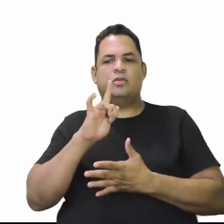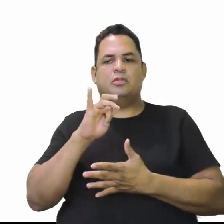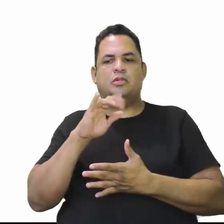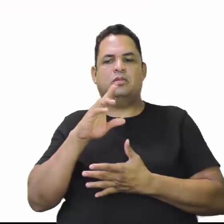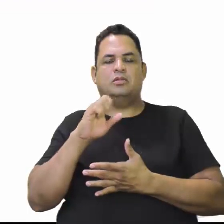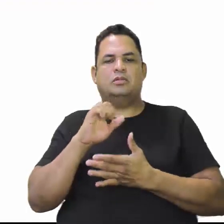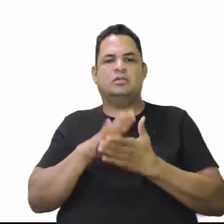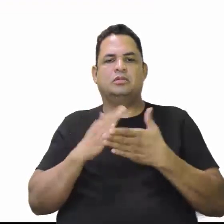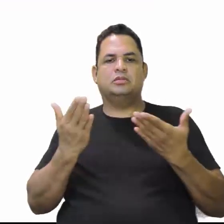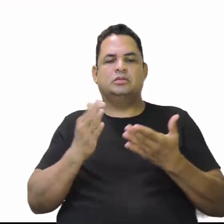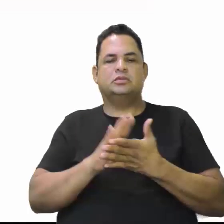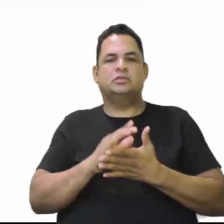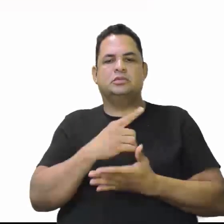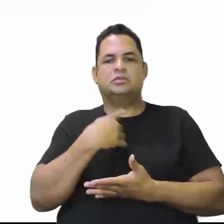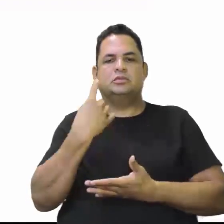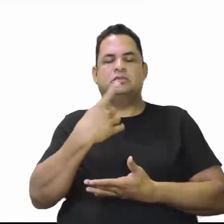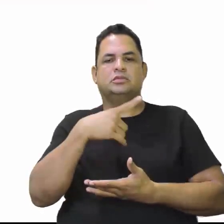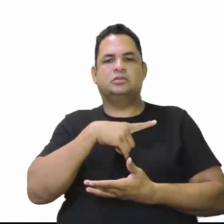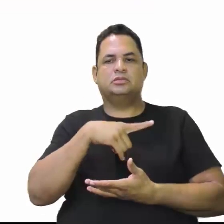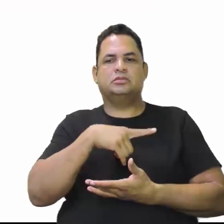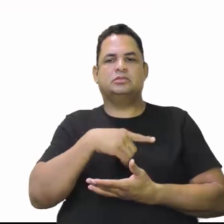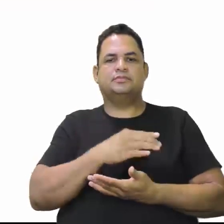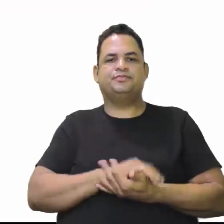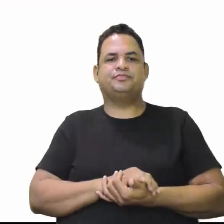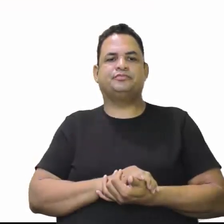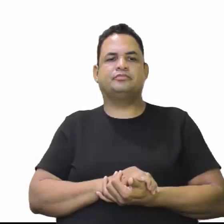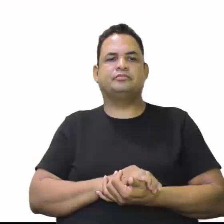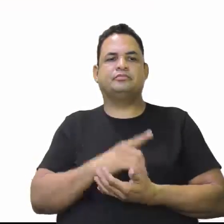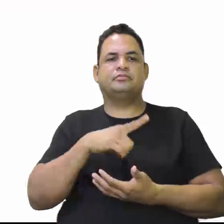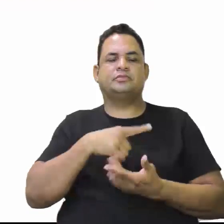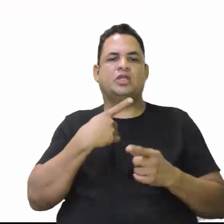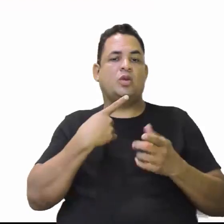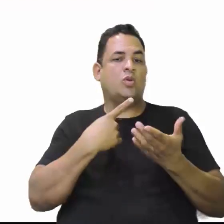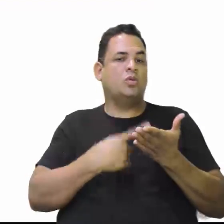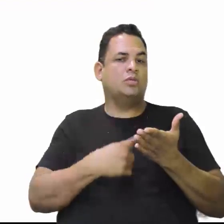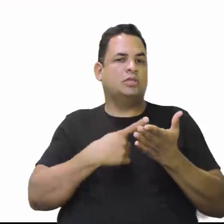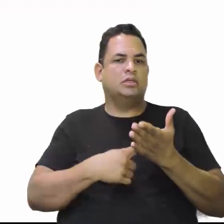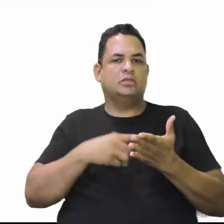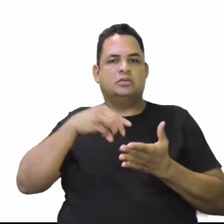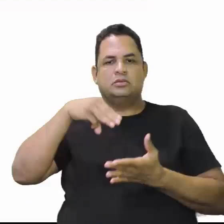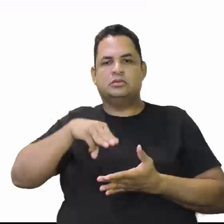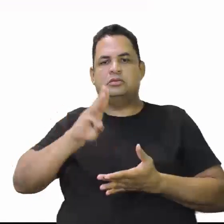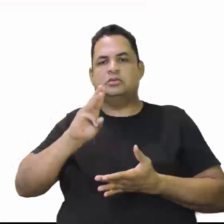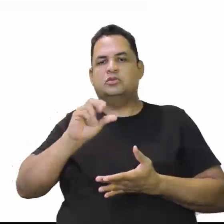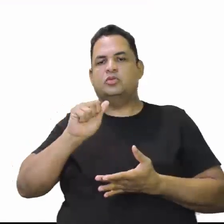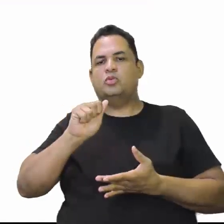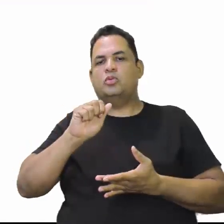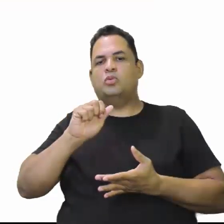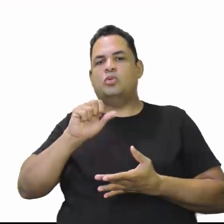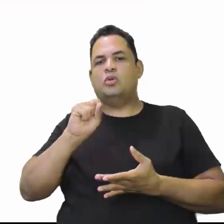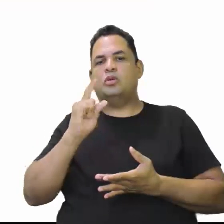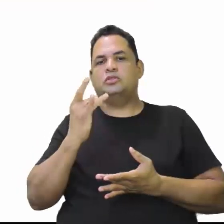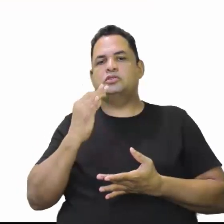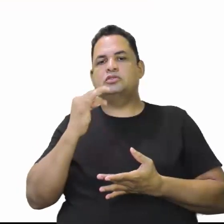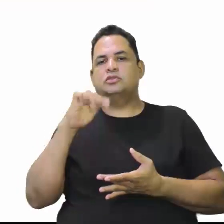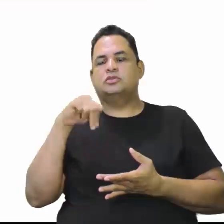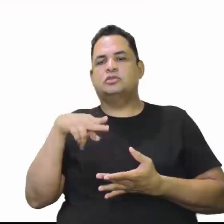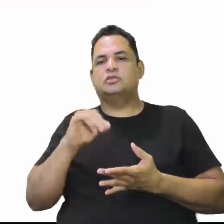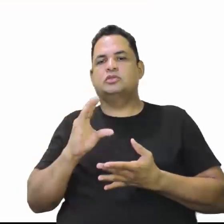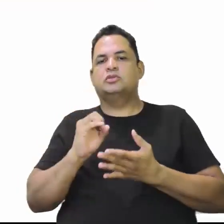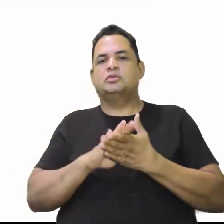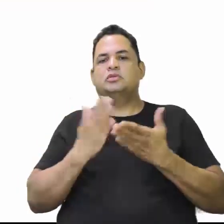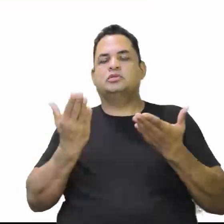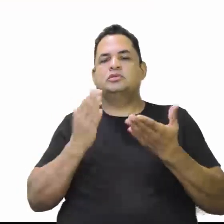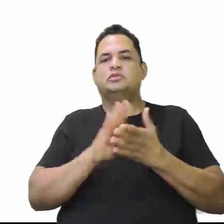O que nós temos nesse meio tempo, nós temos o Acordo de Washington. O Acordo de Washington aí, que é implantado